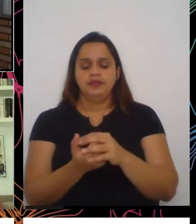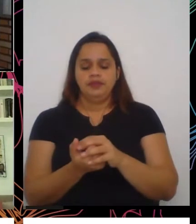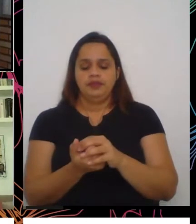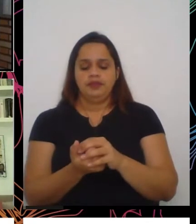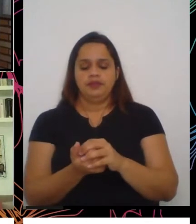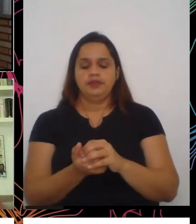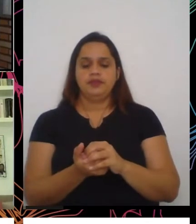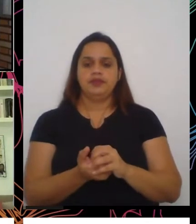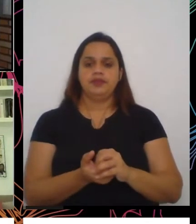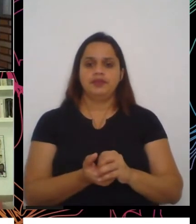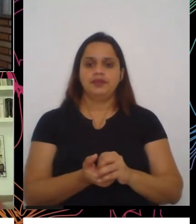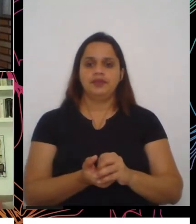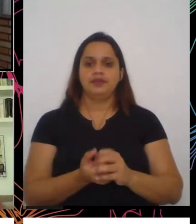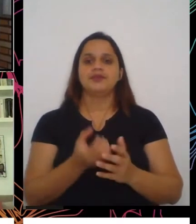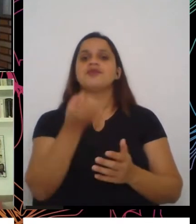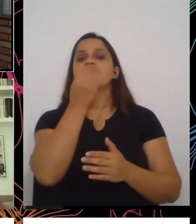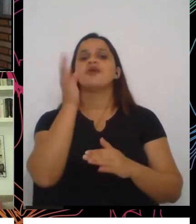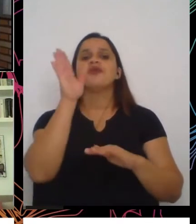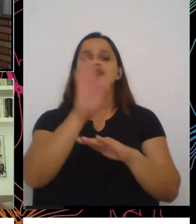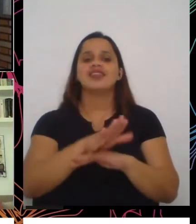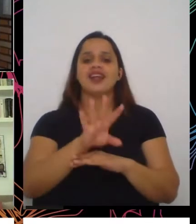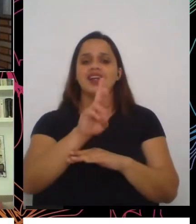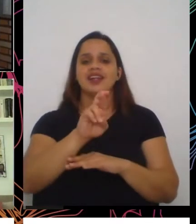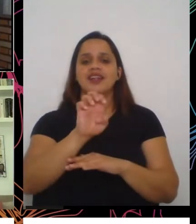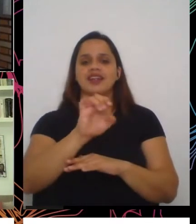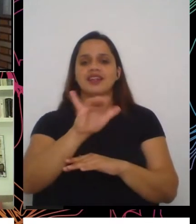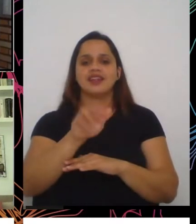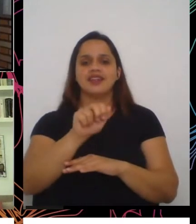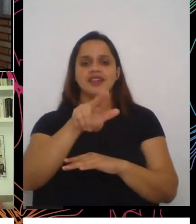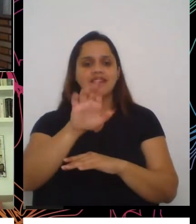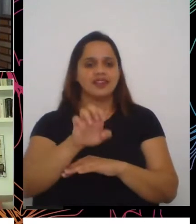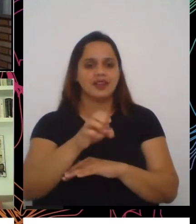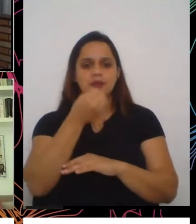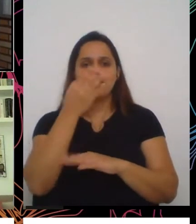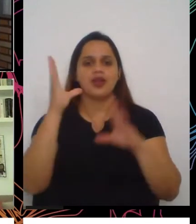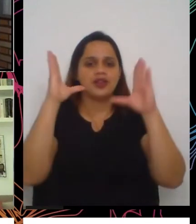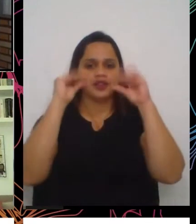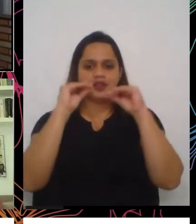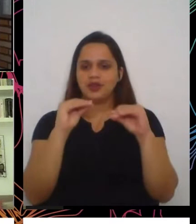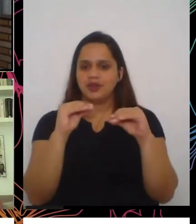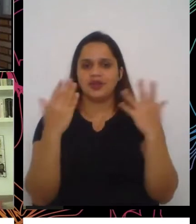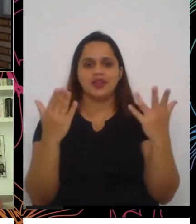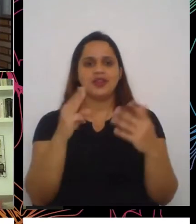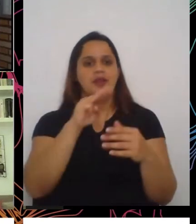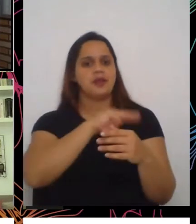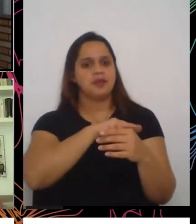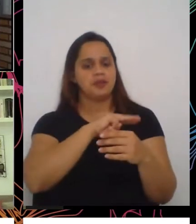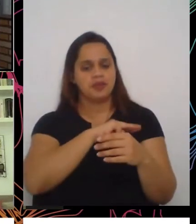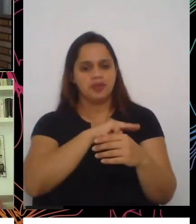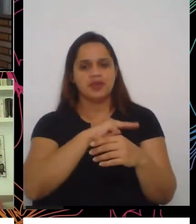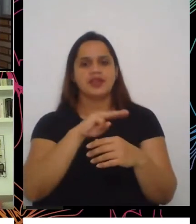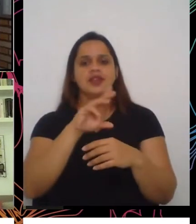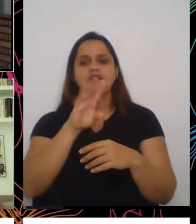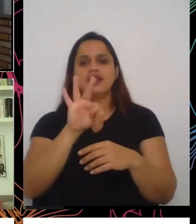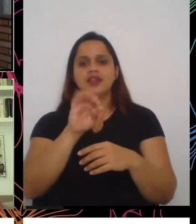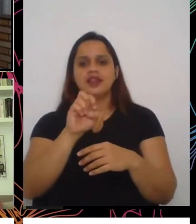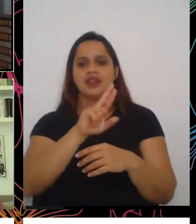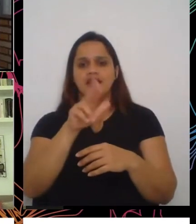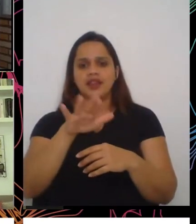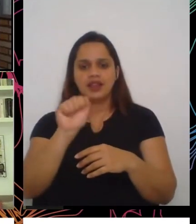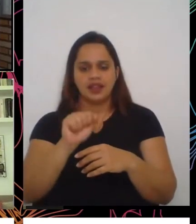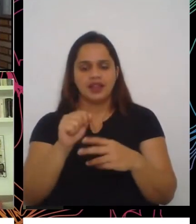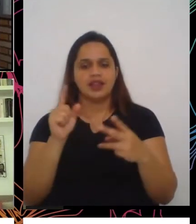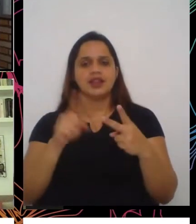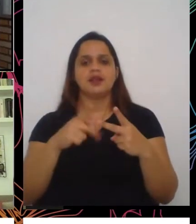Boa tarde, Rejane, boa noite, ministra Tereza, Daniel, Paola, para mim é uma grande